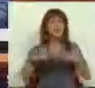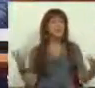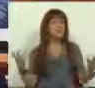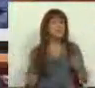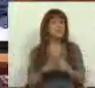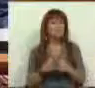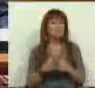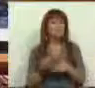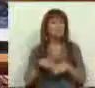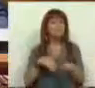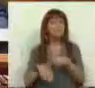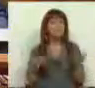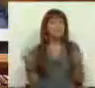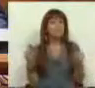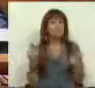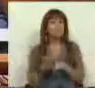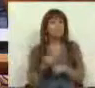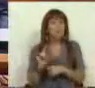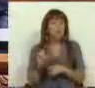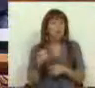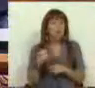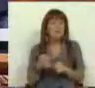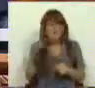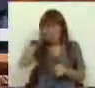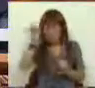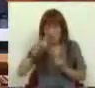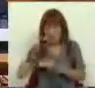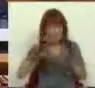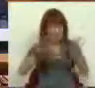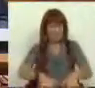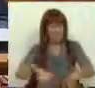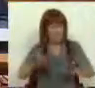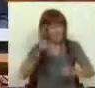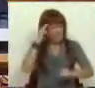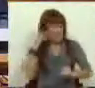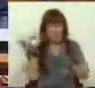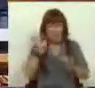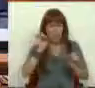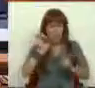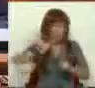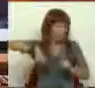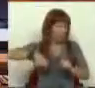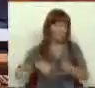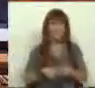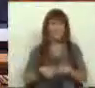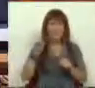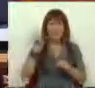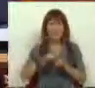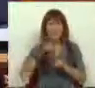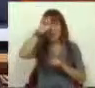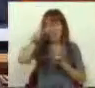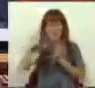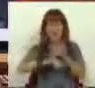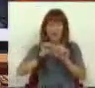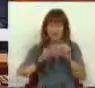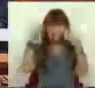Deputados, está a ser feito sem o respeito pelo Parlamento da Madeira, sem o respeito pelas